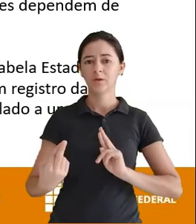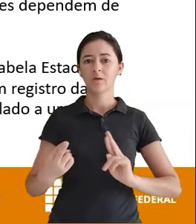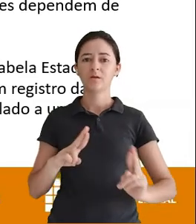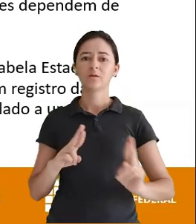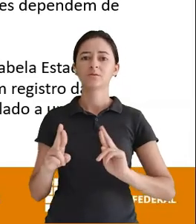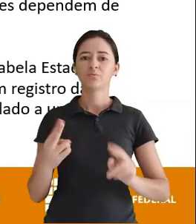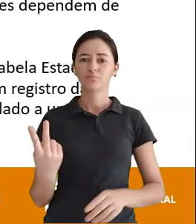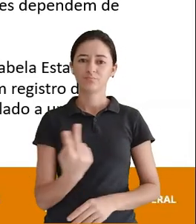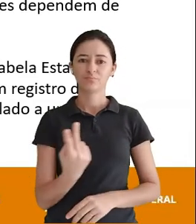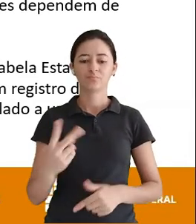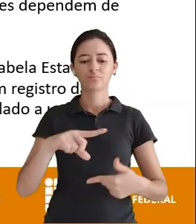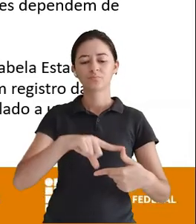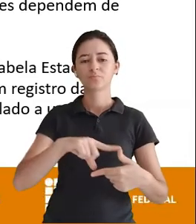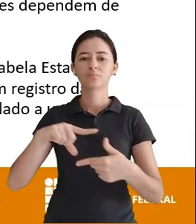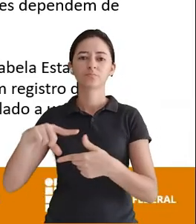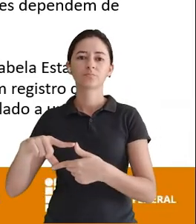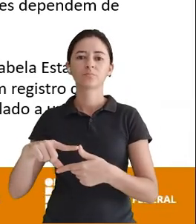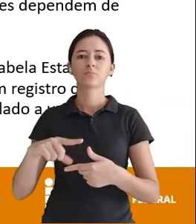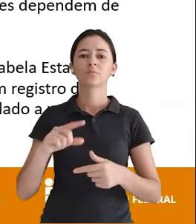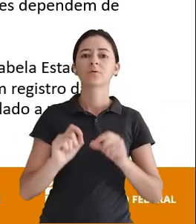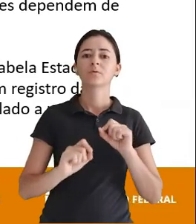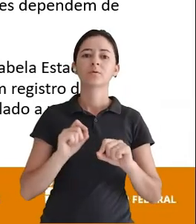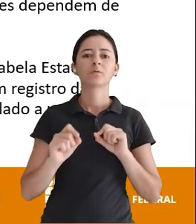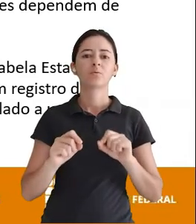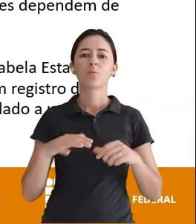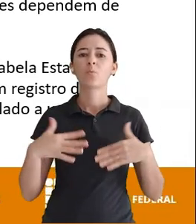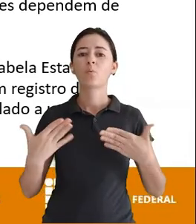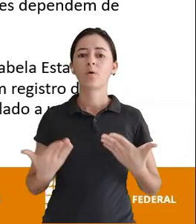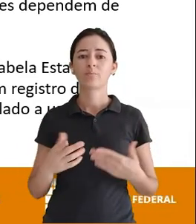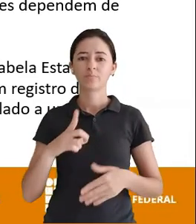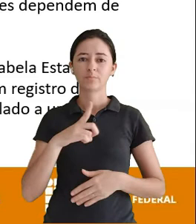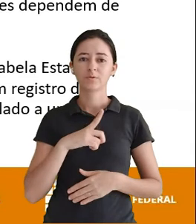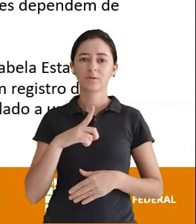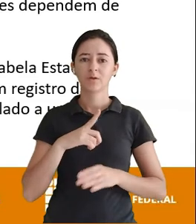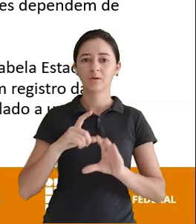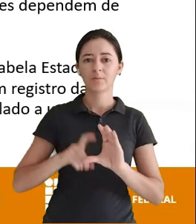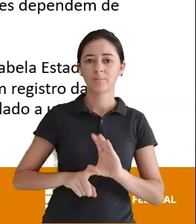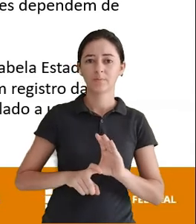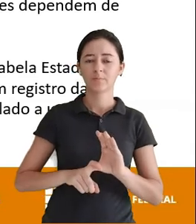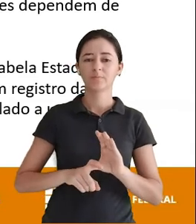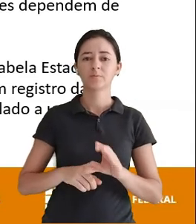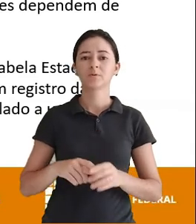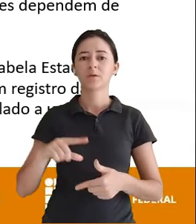Entre essas duas tabelas Quem tem registros Que dependem Uma da outra É estado